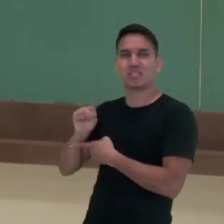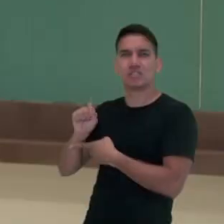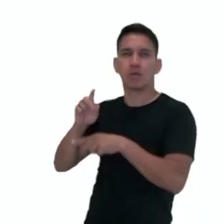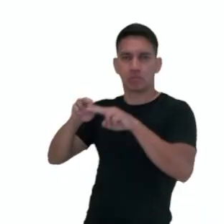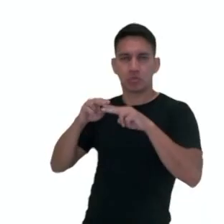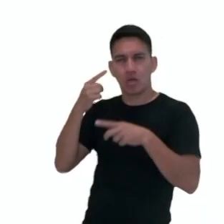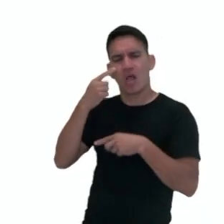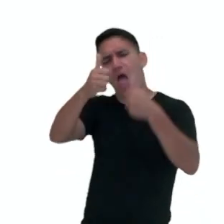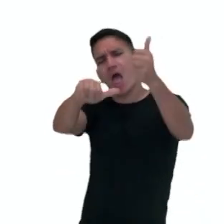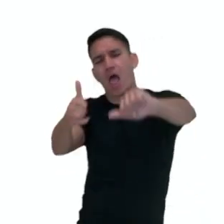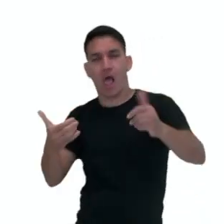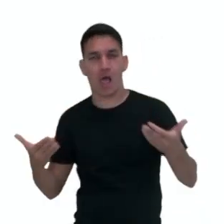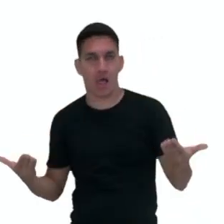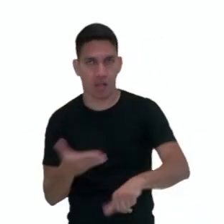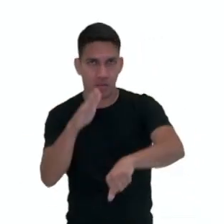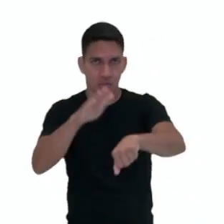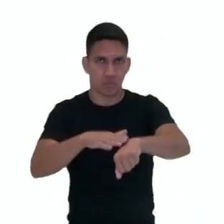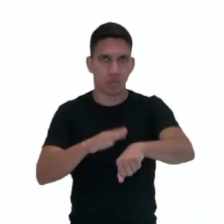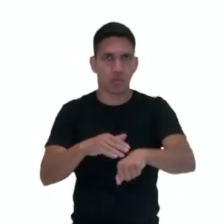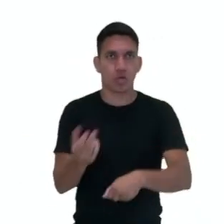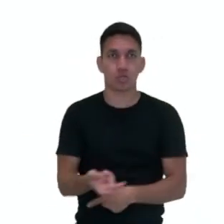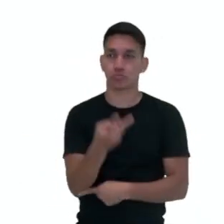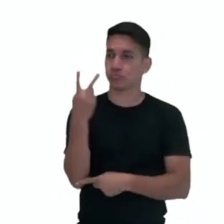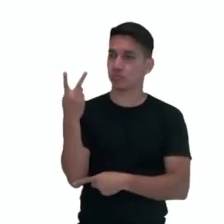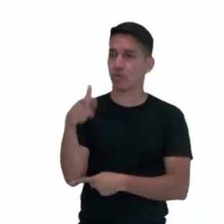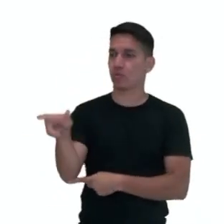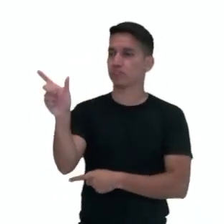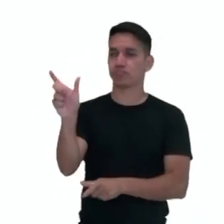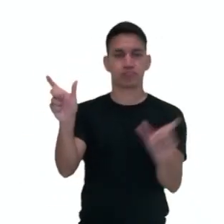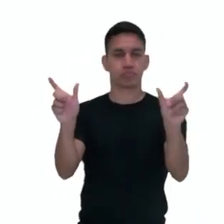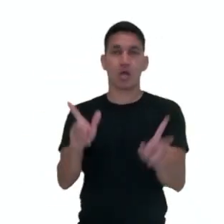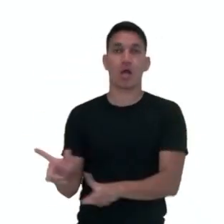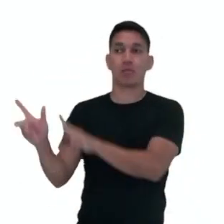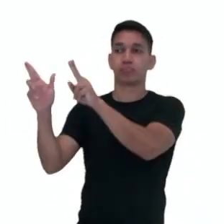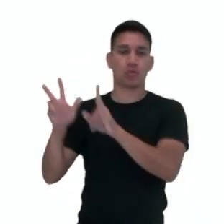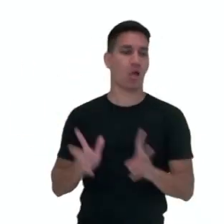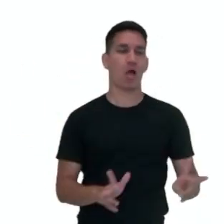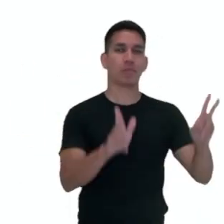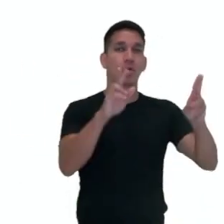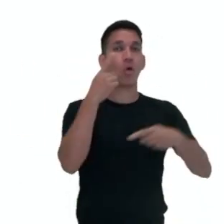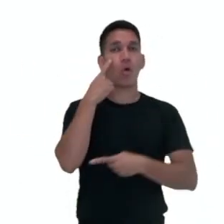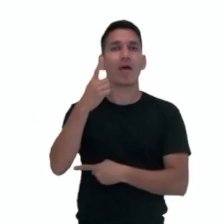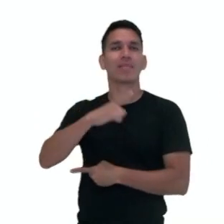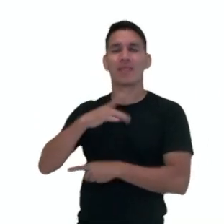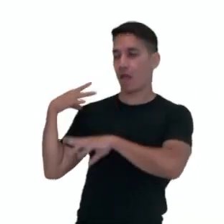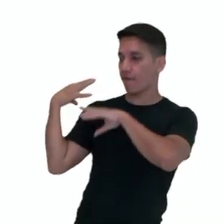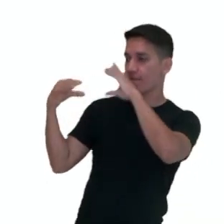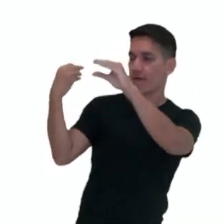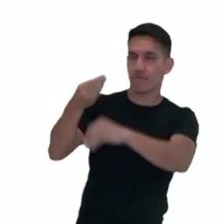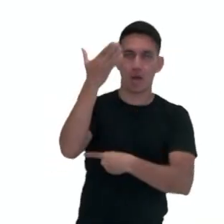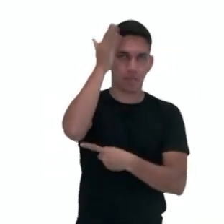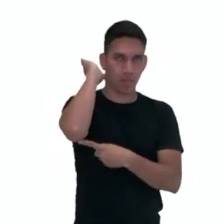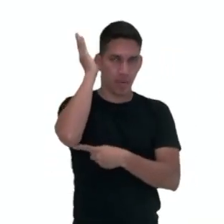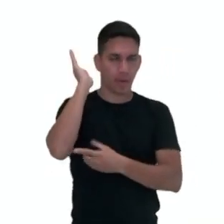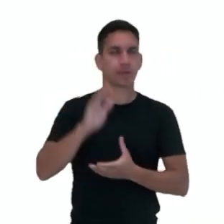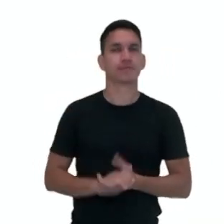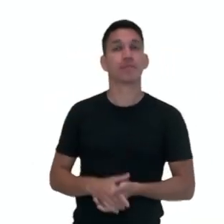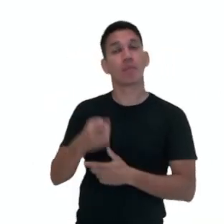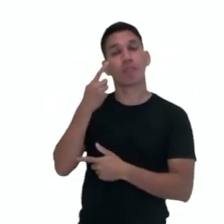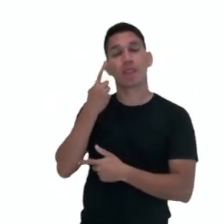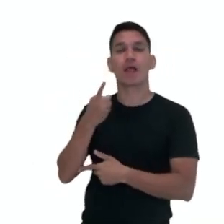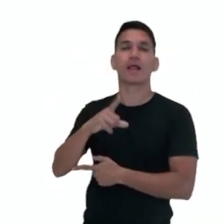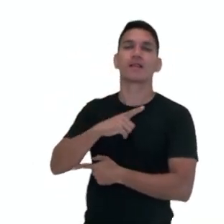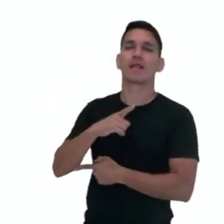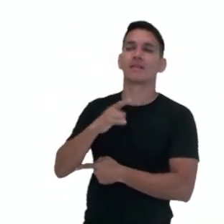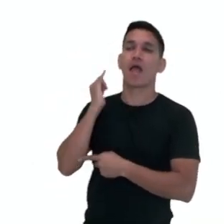Então, aqui a gente trouxe dois fragmentos do conto, desculpem, da fábula intitulada Burrice, né? É a